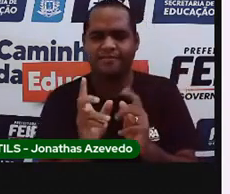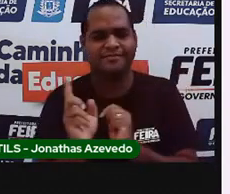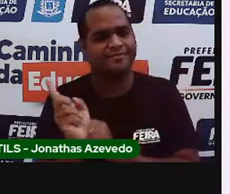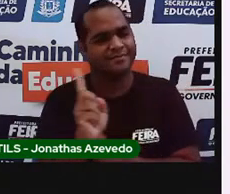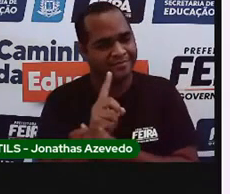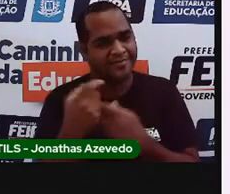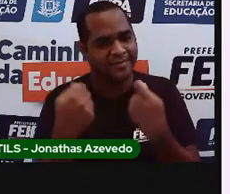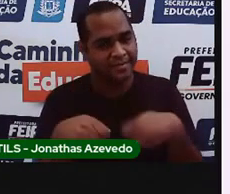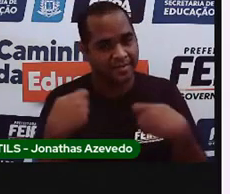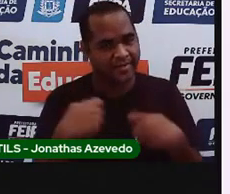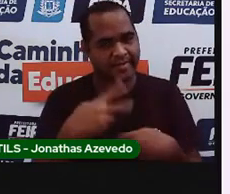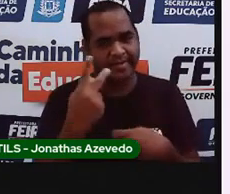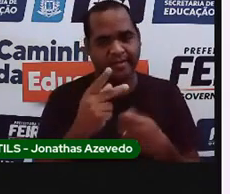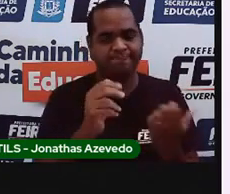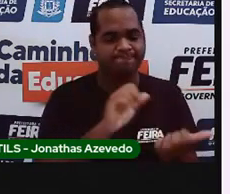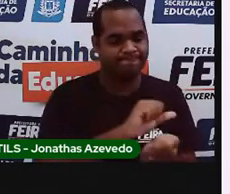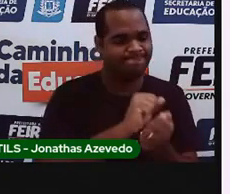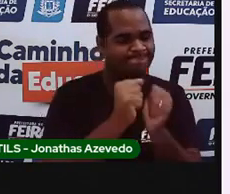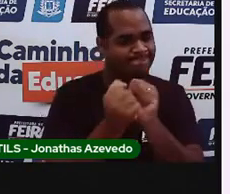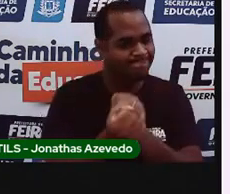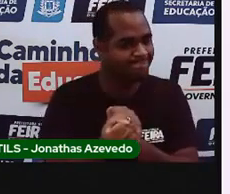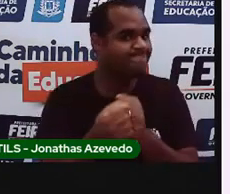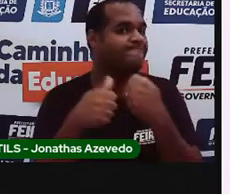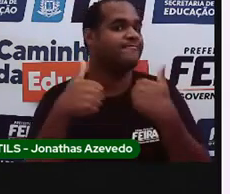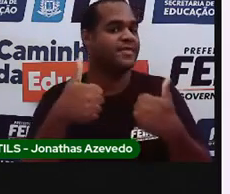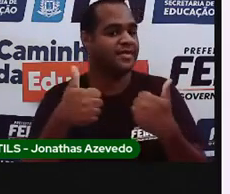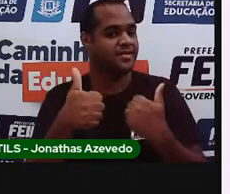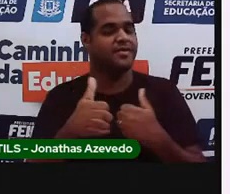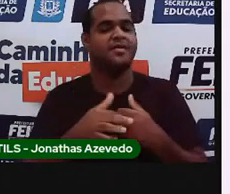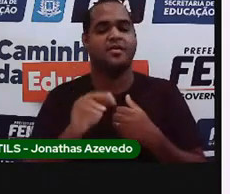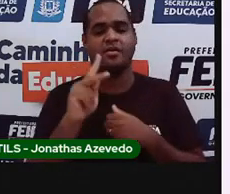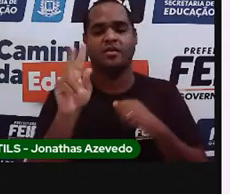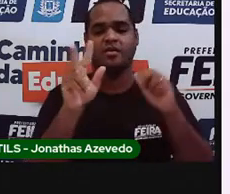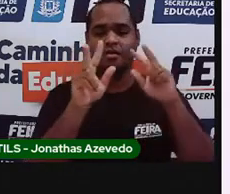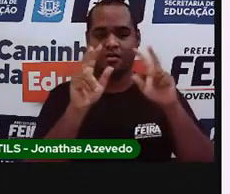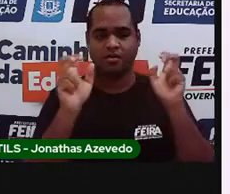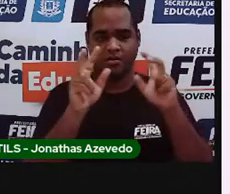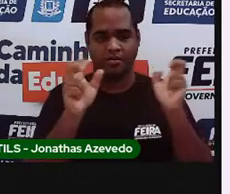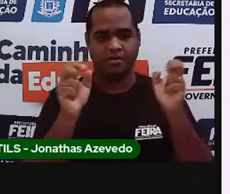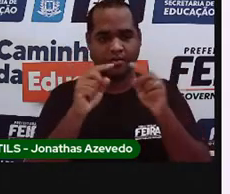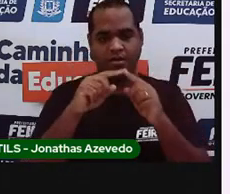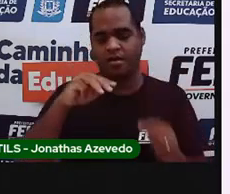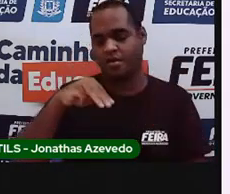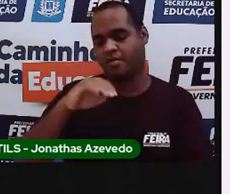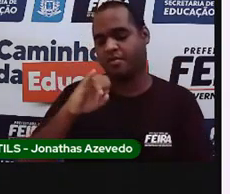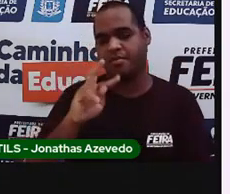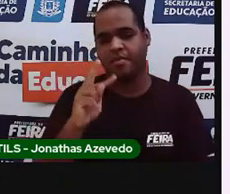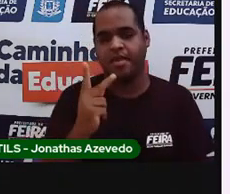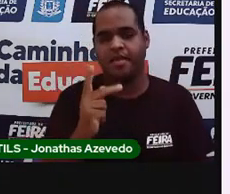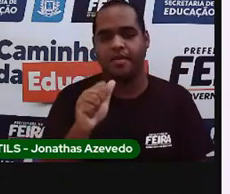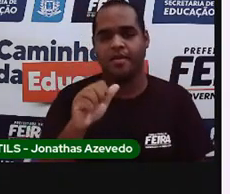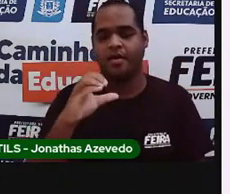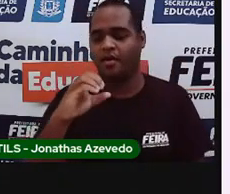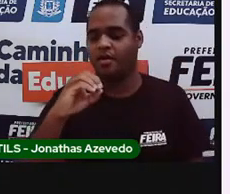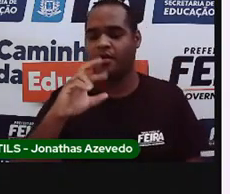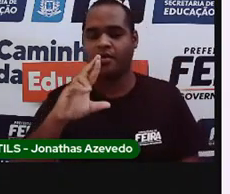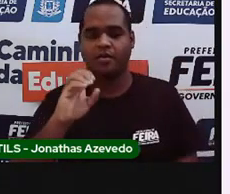Vai ser uma obra de arte e ele terá o título Minha Acrobacia.